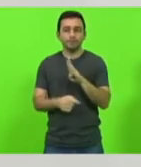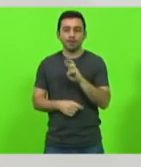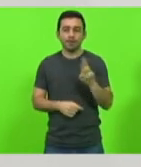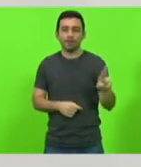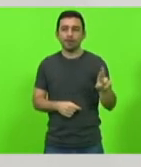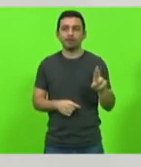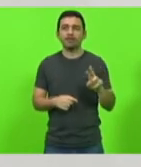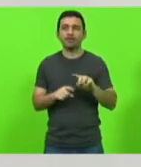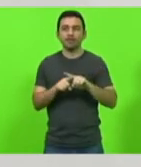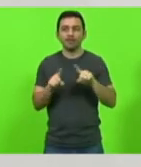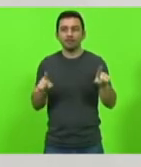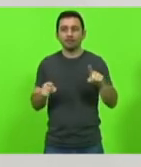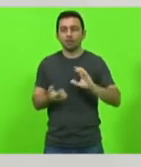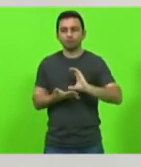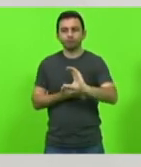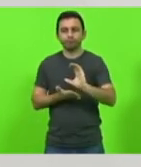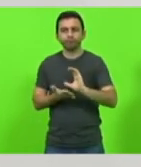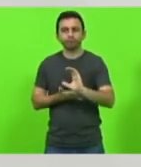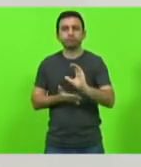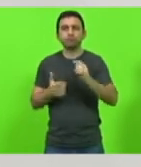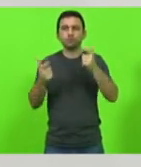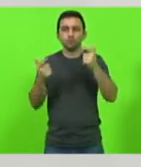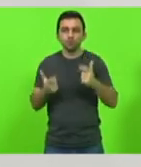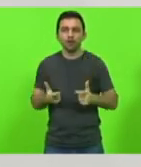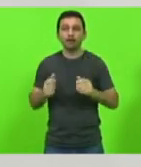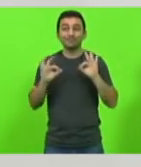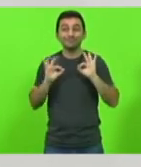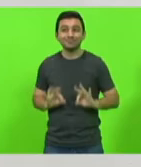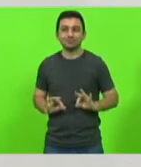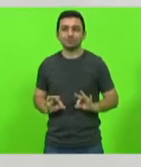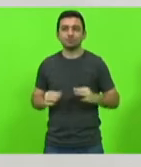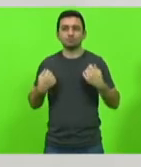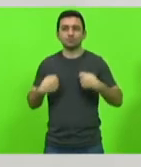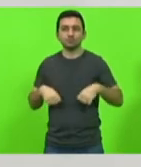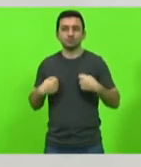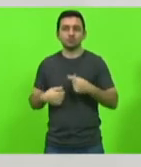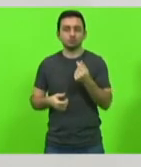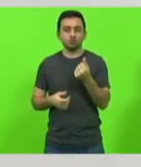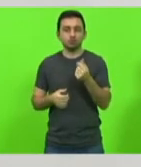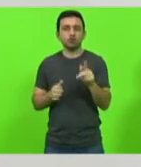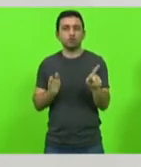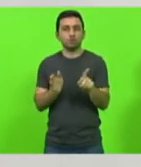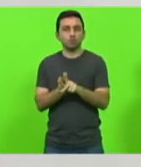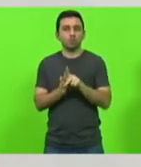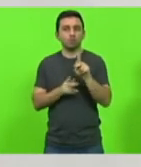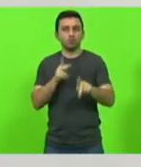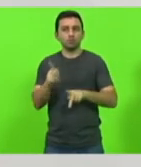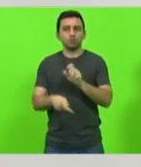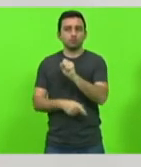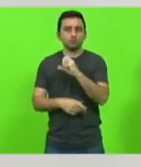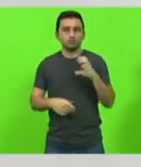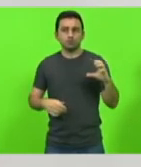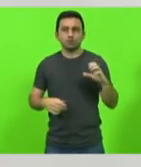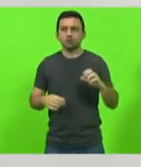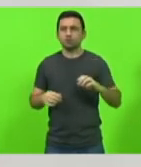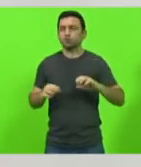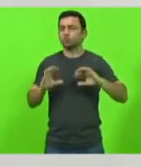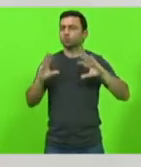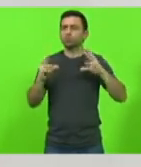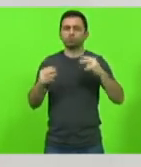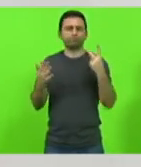está tendo investimento onde deveria estar indo o dinheiro catarinense como está tudo errado